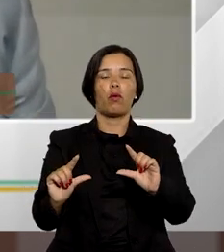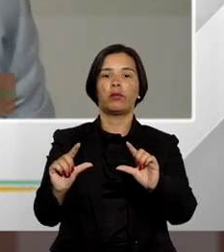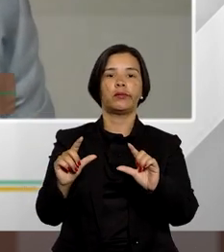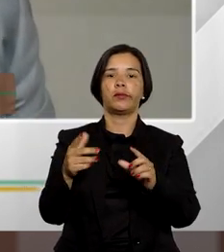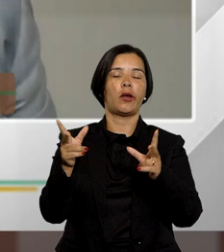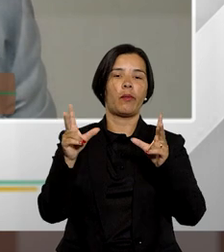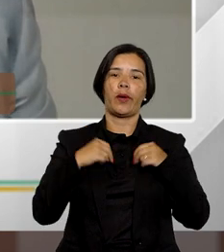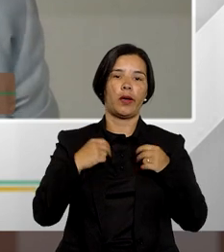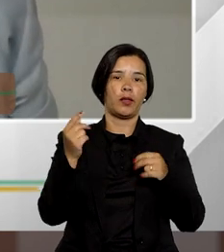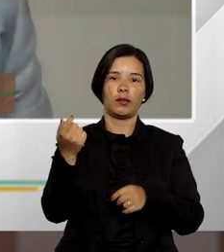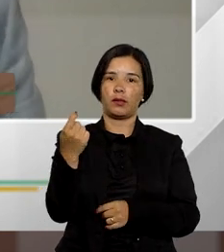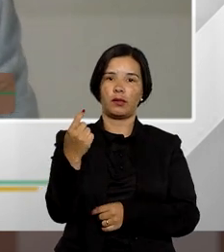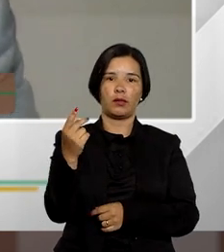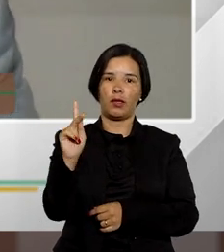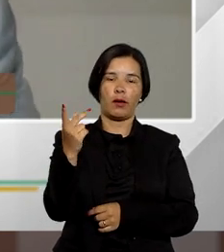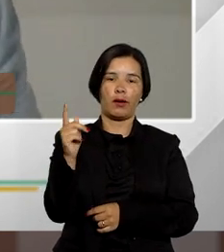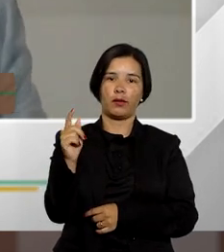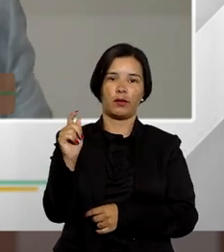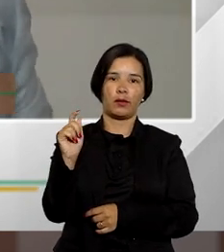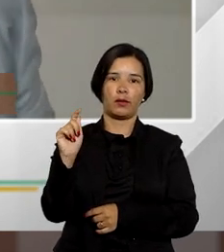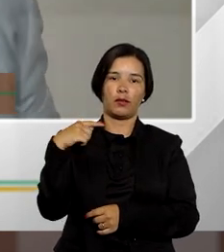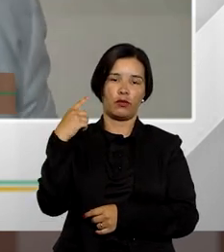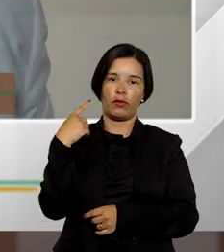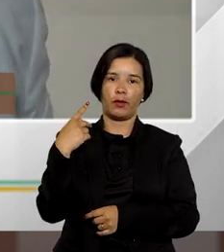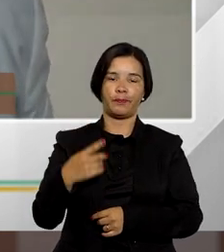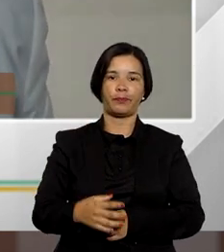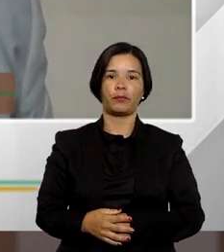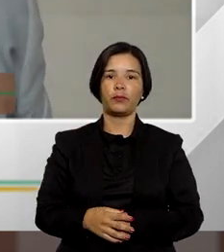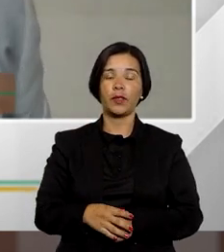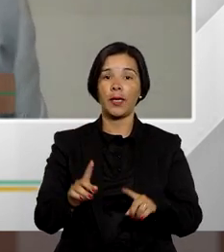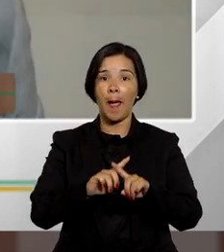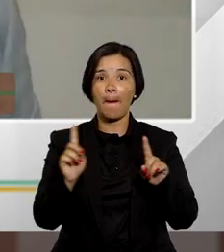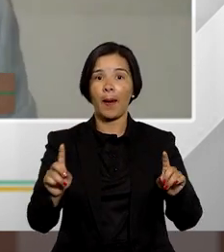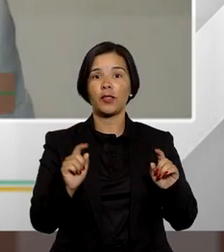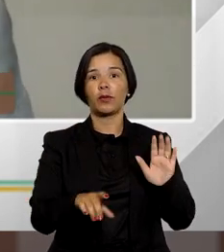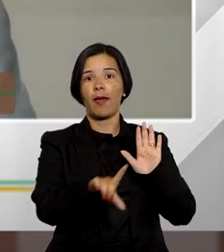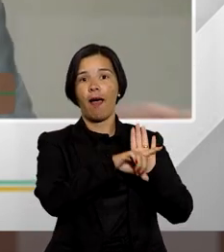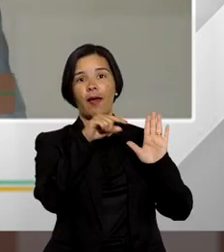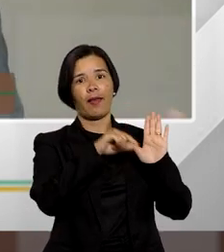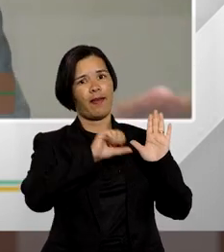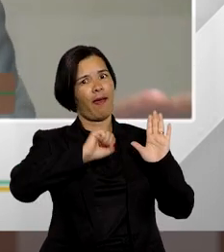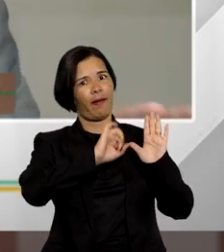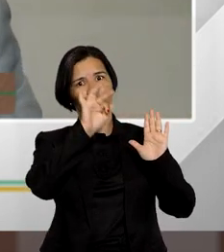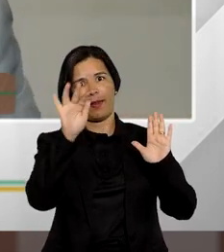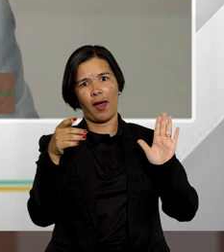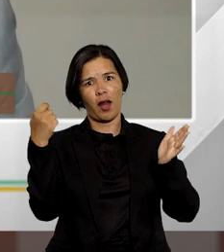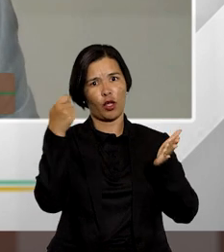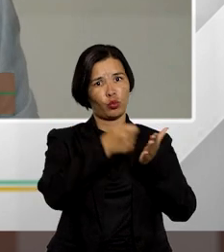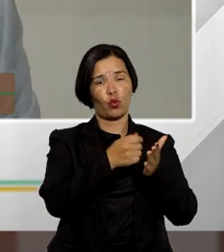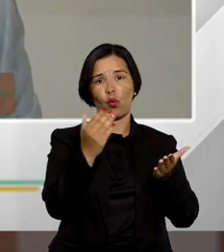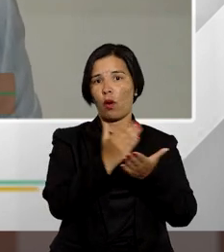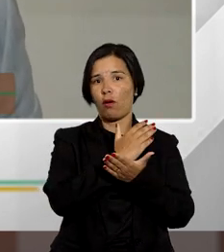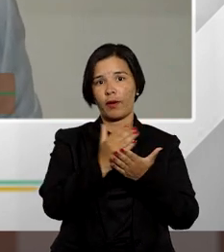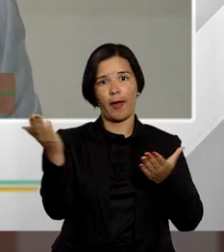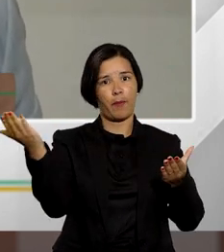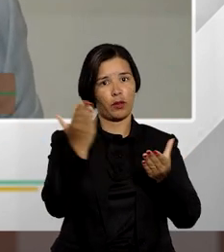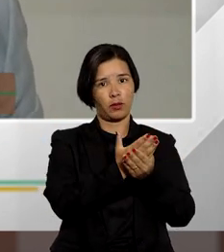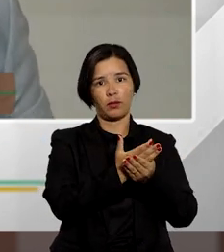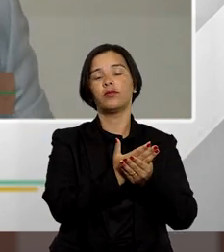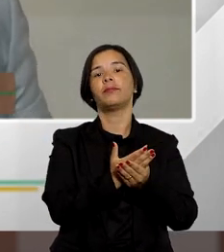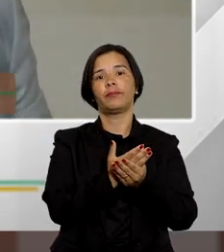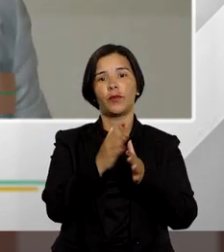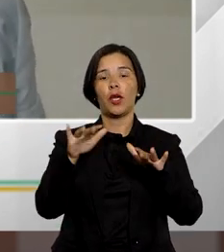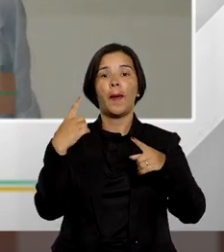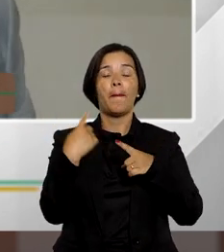merecer essa remuneração o STJ disse não nós temos um limitador legal a lei é clara específica que se aplica a toda e qualquer causa